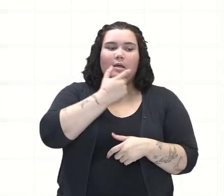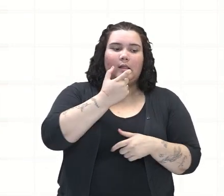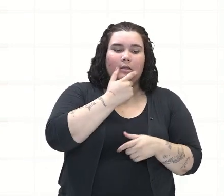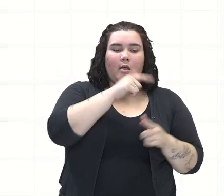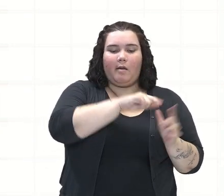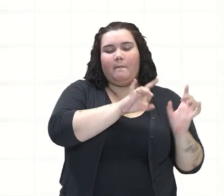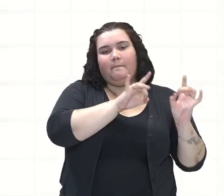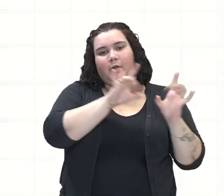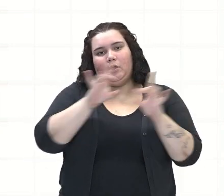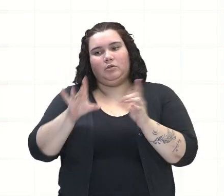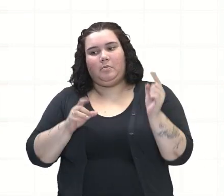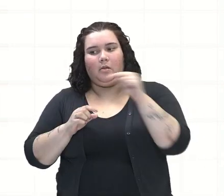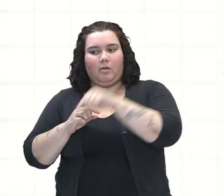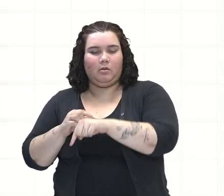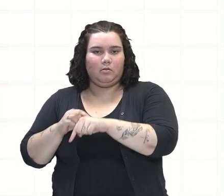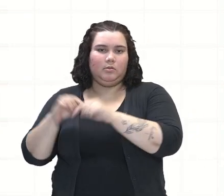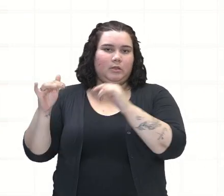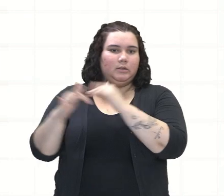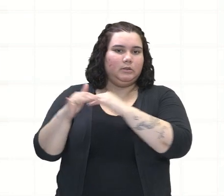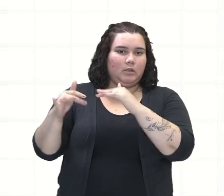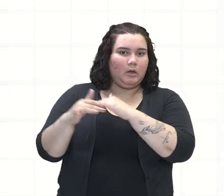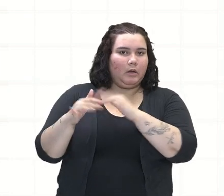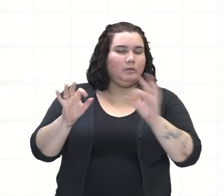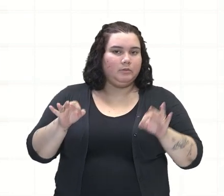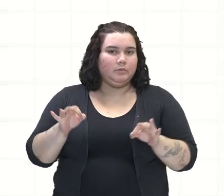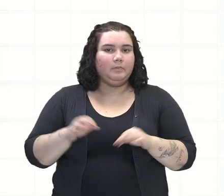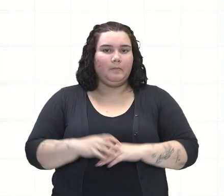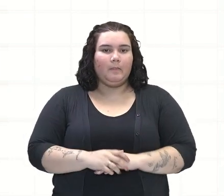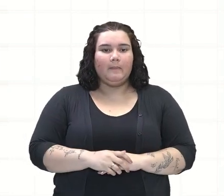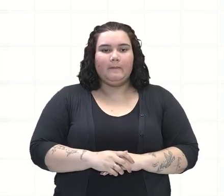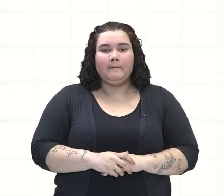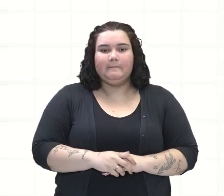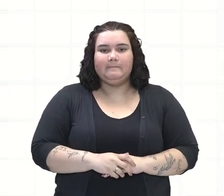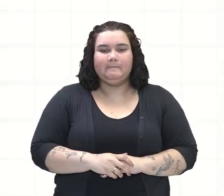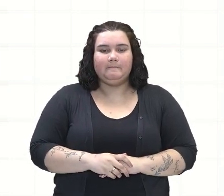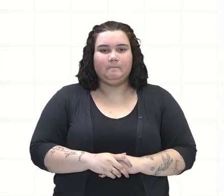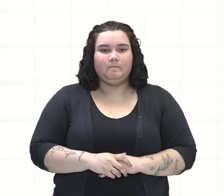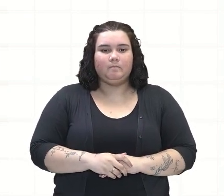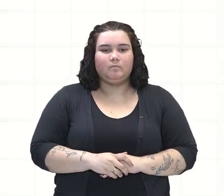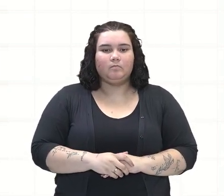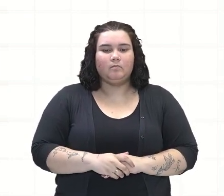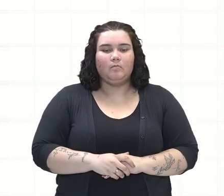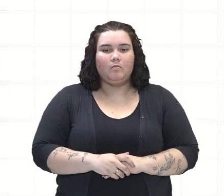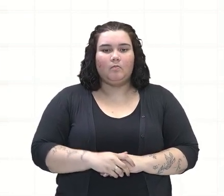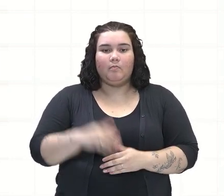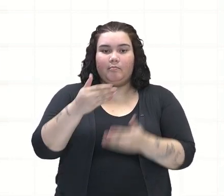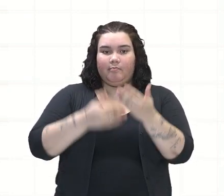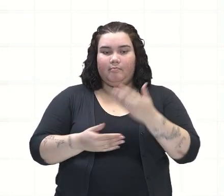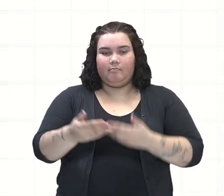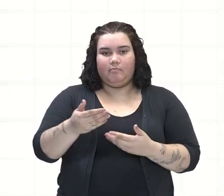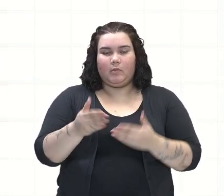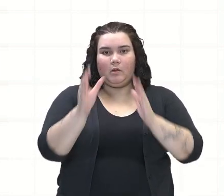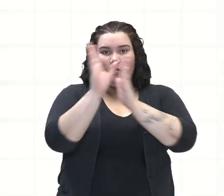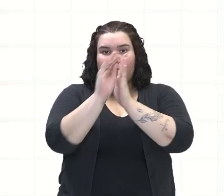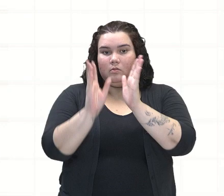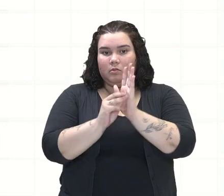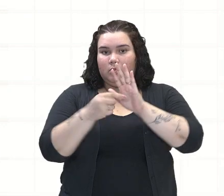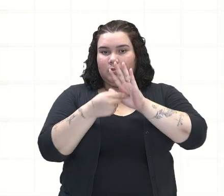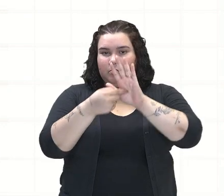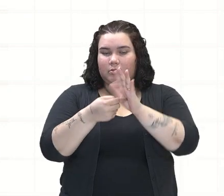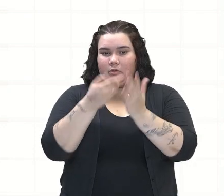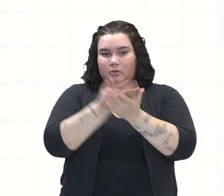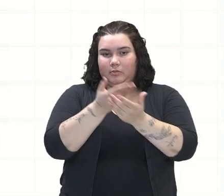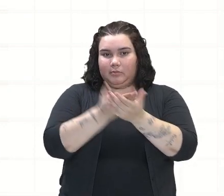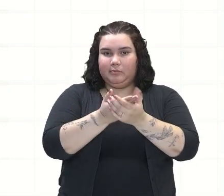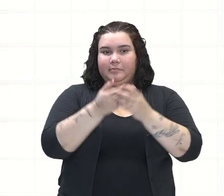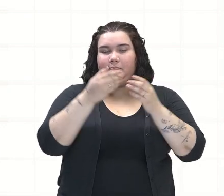Inglaterra, eram importados da metrópole, certo? Bem, dando continuidade aos conteúdos que foram abordados